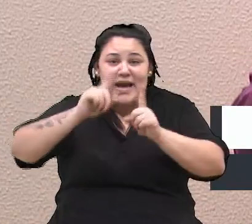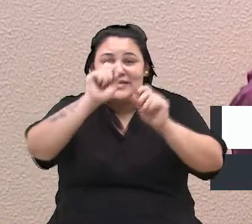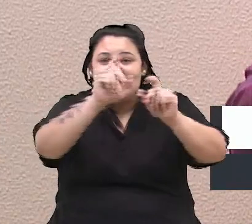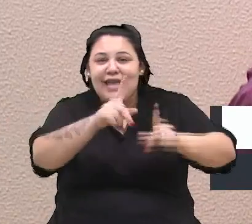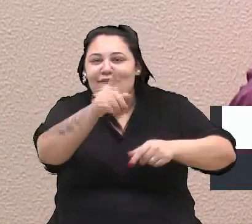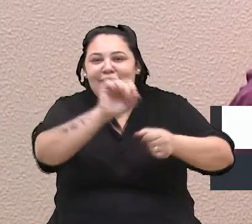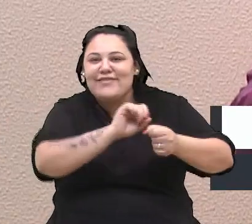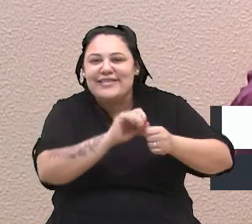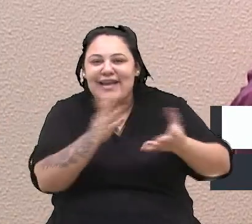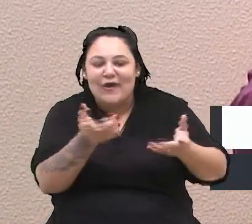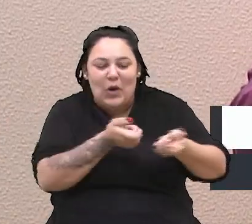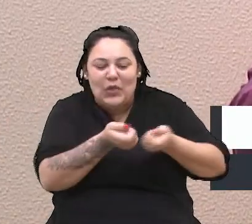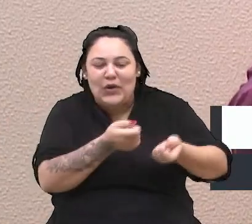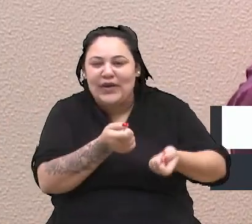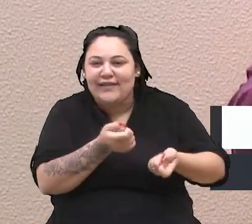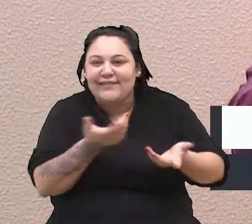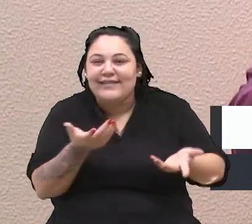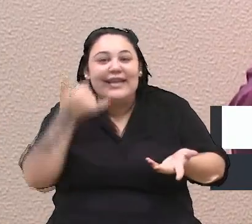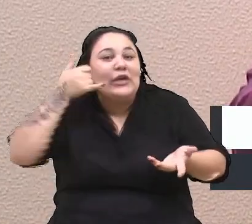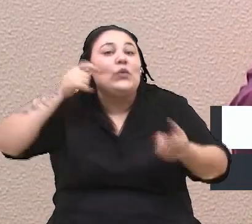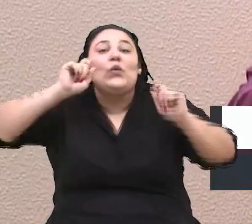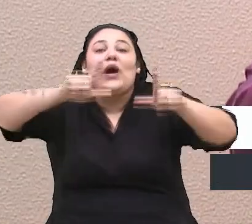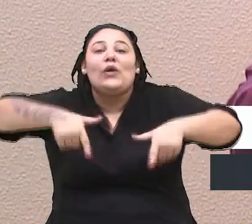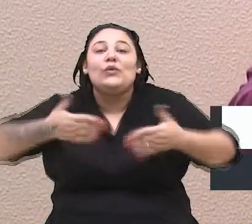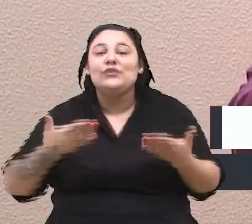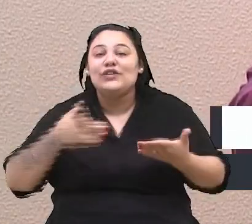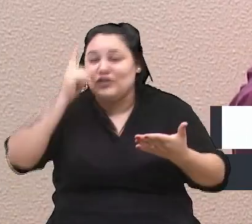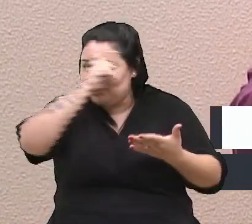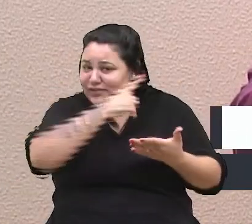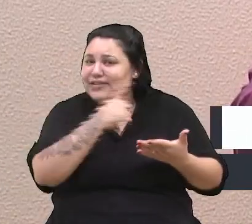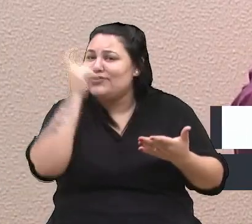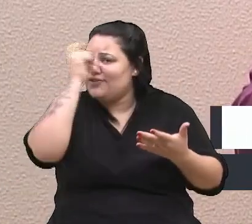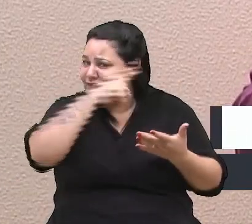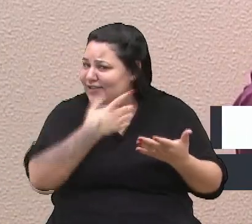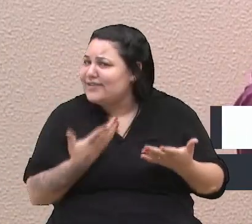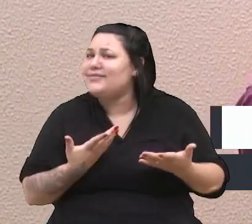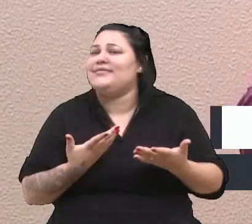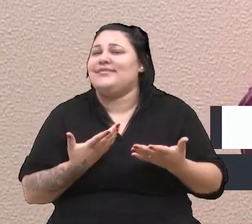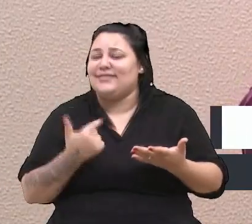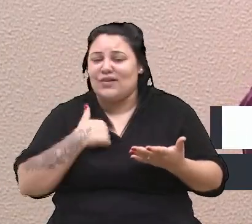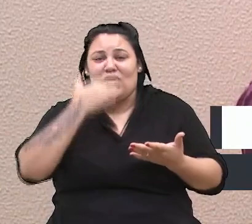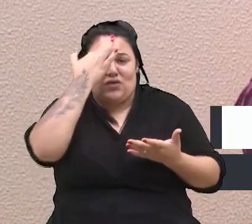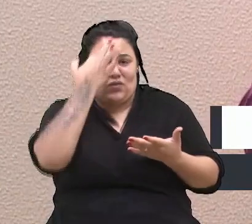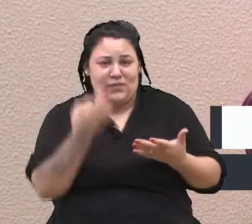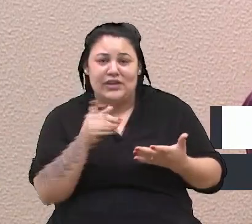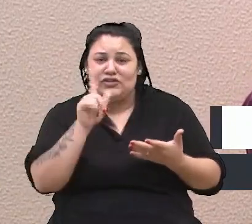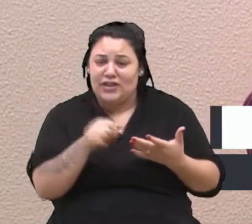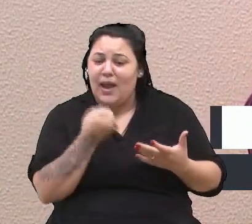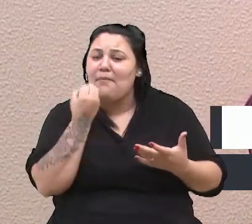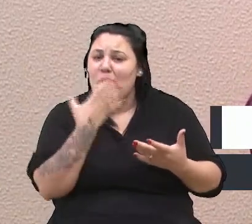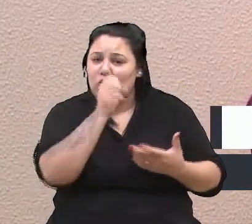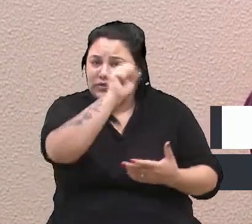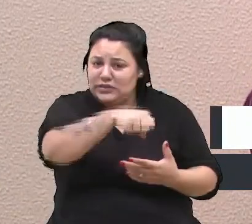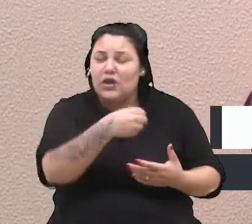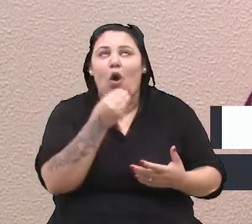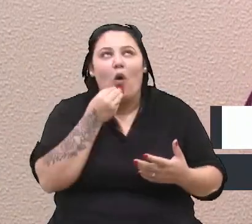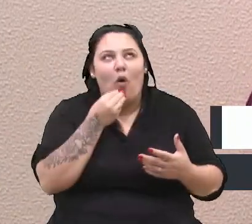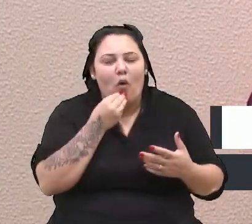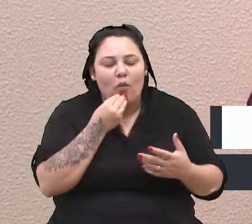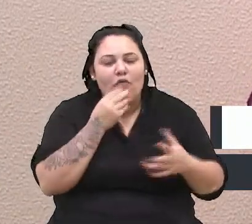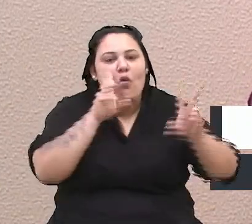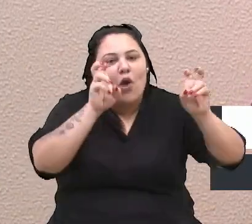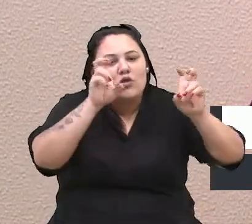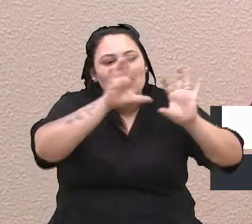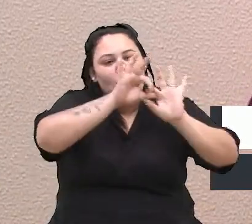É difícil, é difícil. Então, a gente entende que é positivo, claro que o contexto, ele é